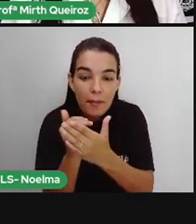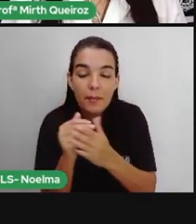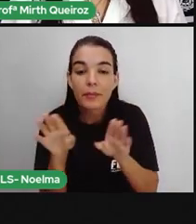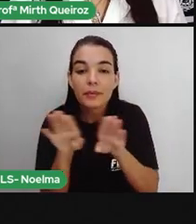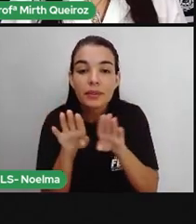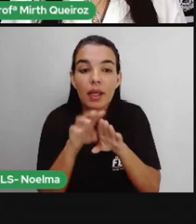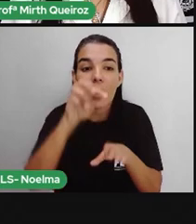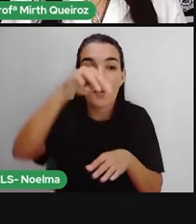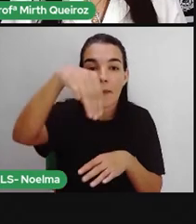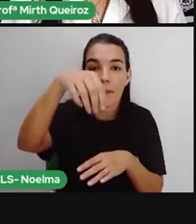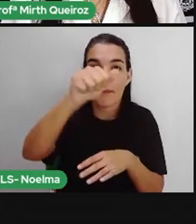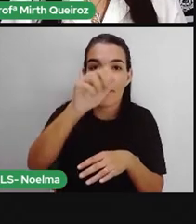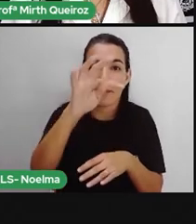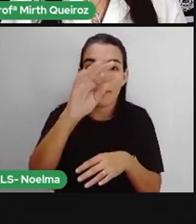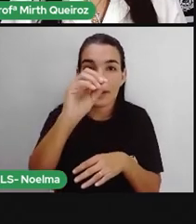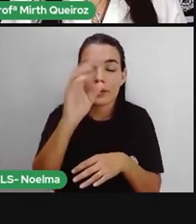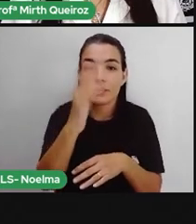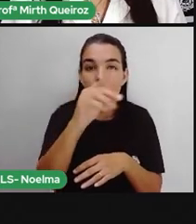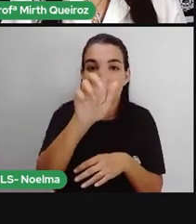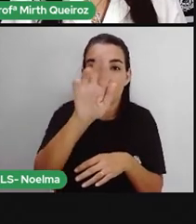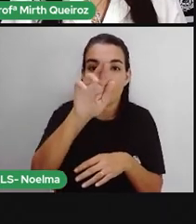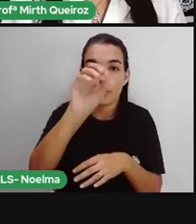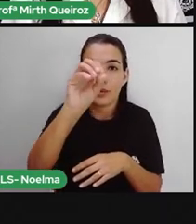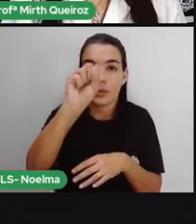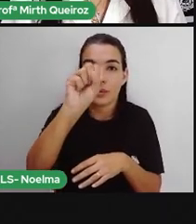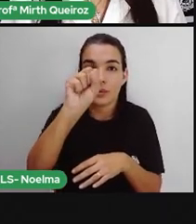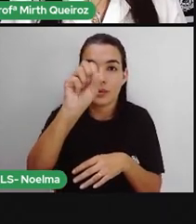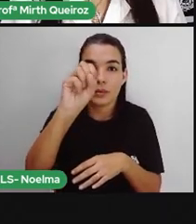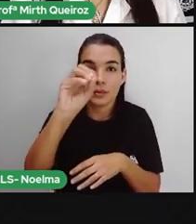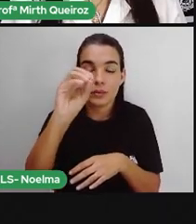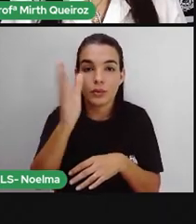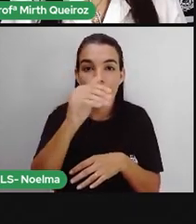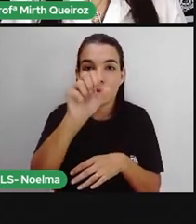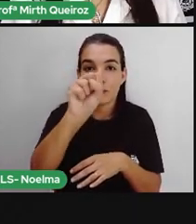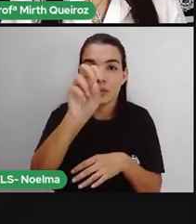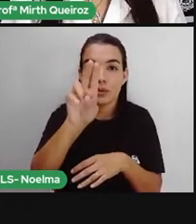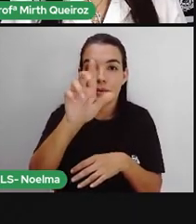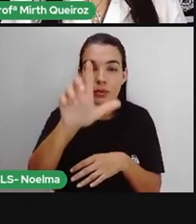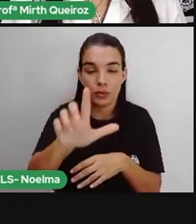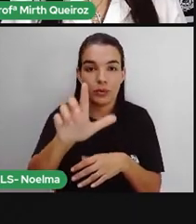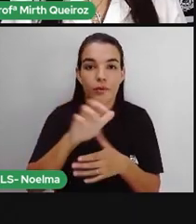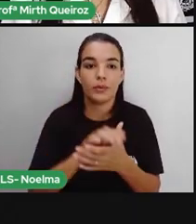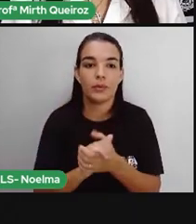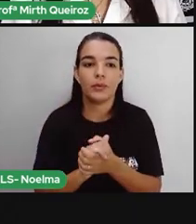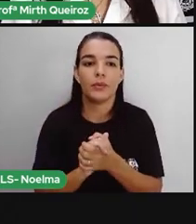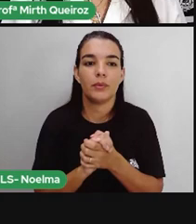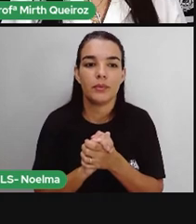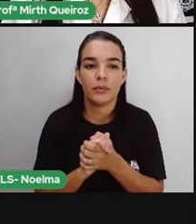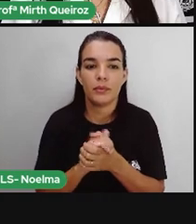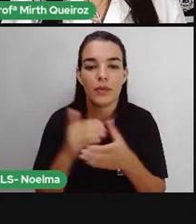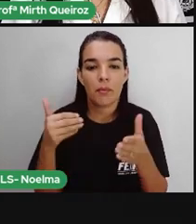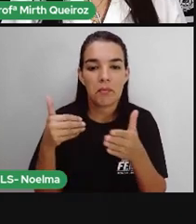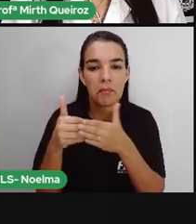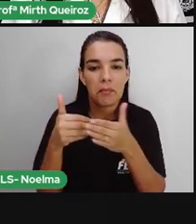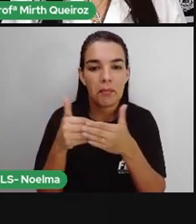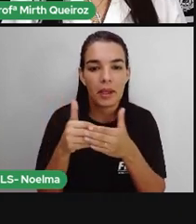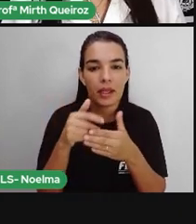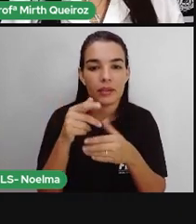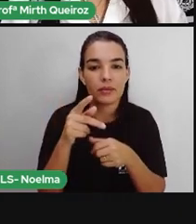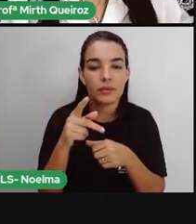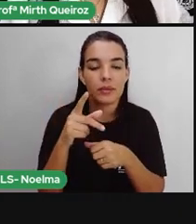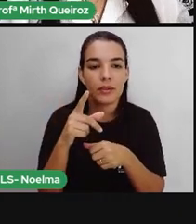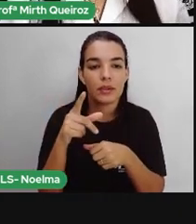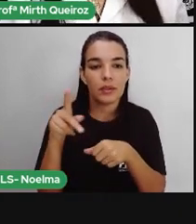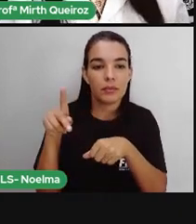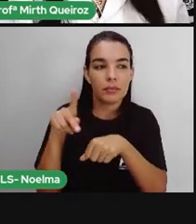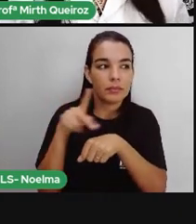Grosso do sul, né? E uma partidinha aí de Mato Grosso, aí nas proximidades do Cuiabá,